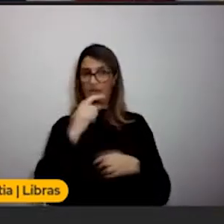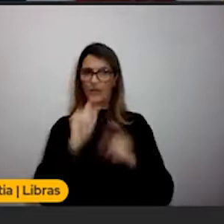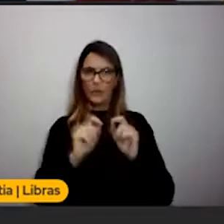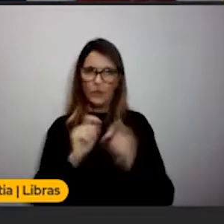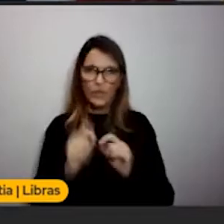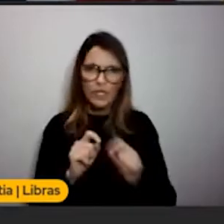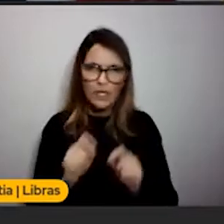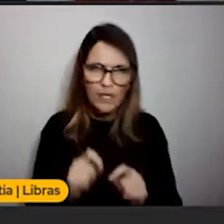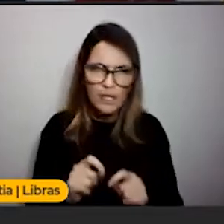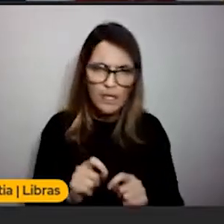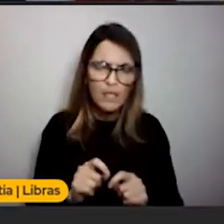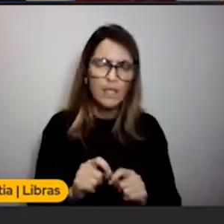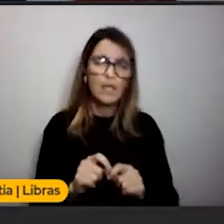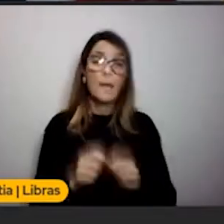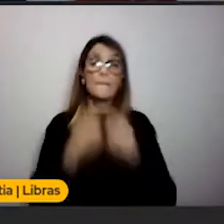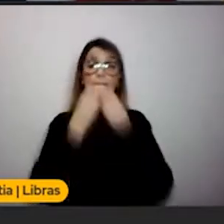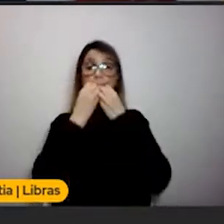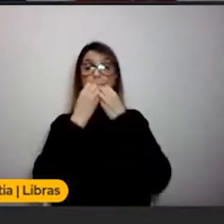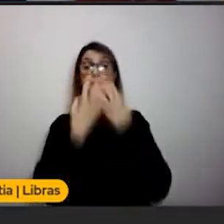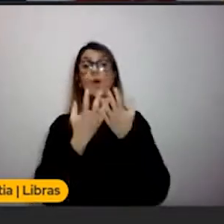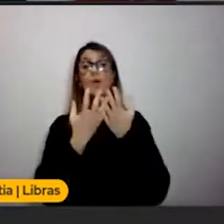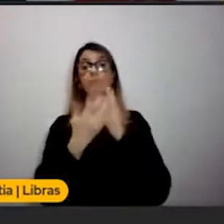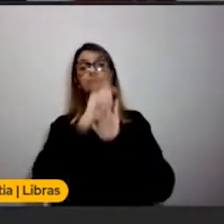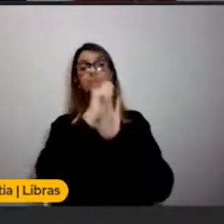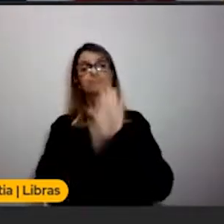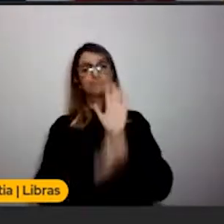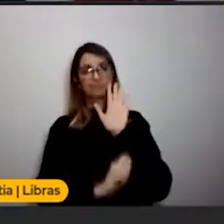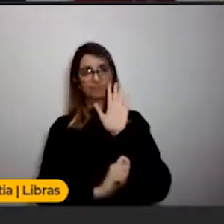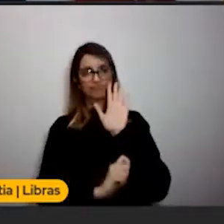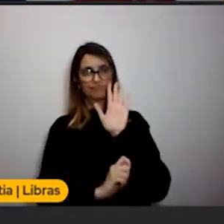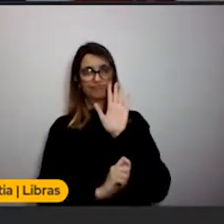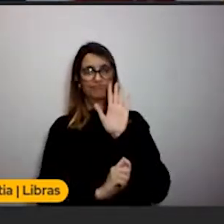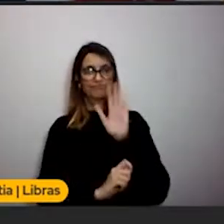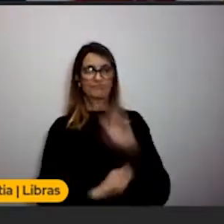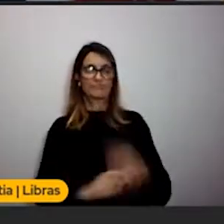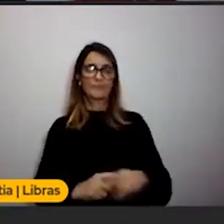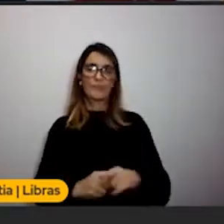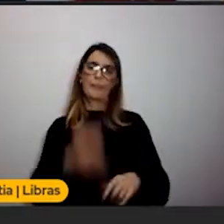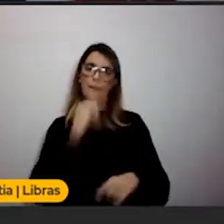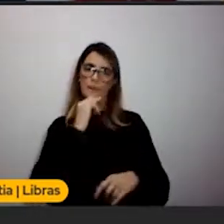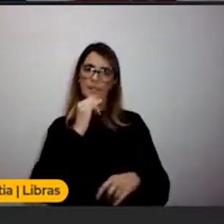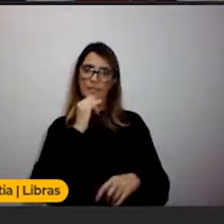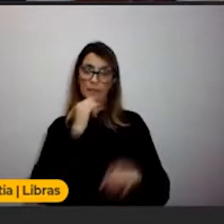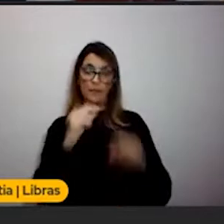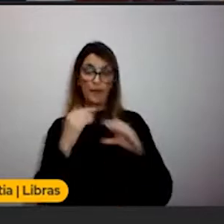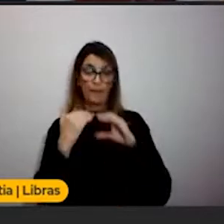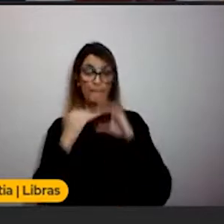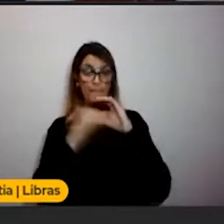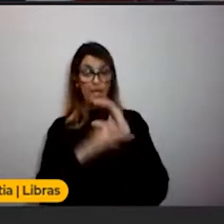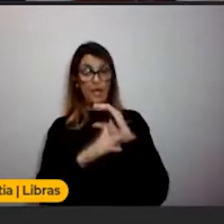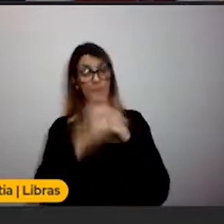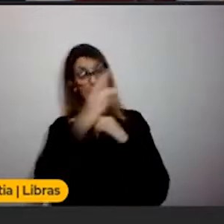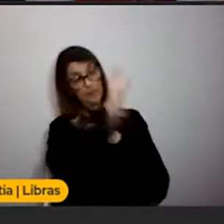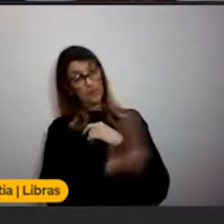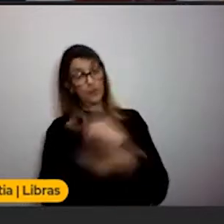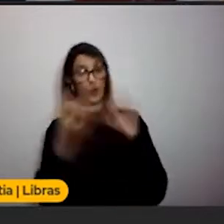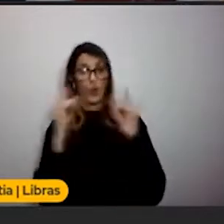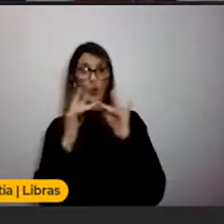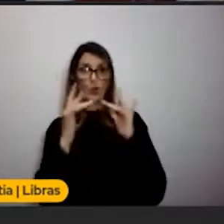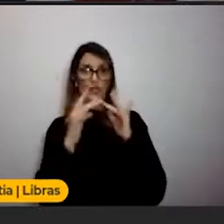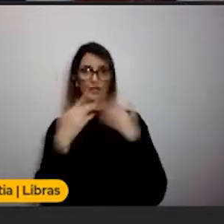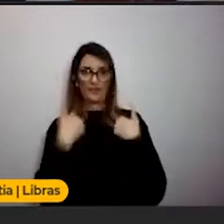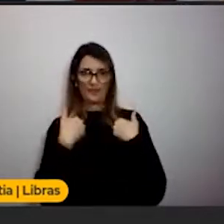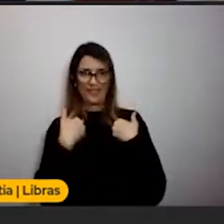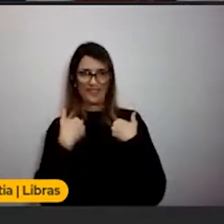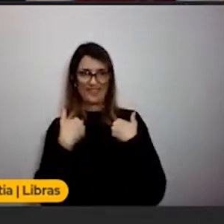perfil com boa descrição para o CRM? É um perfil em que você coloca o seu e-mail para a pessoa entrar em contato. Se você tiver um site